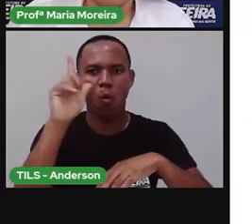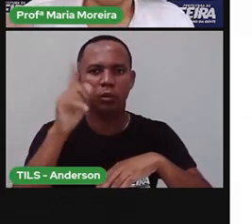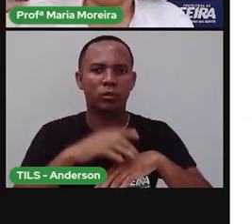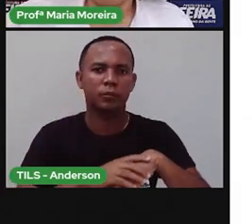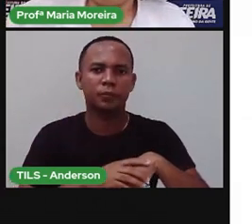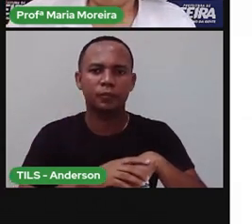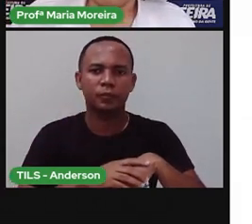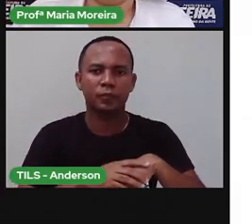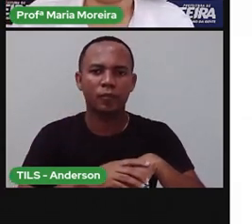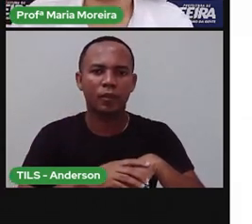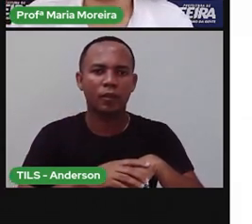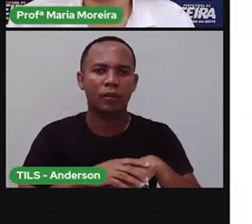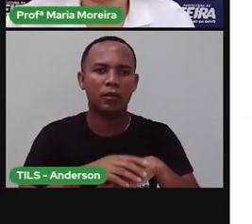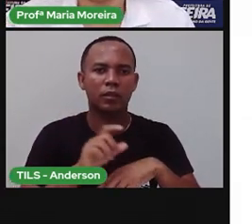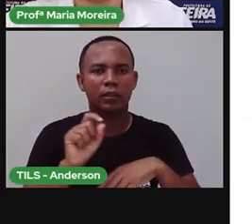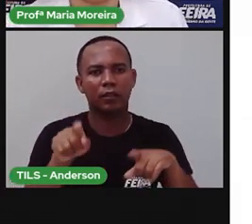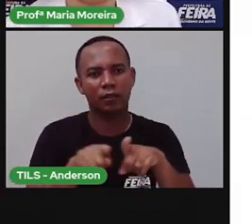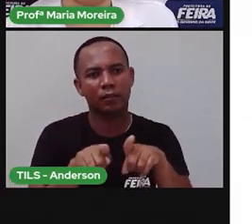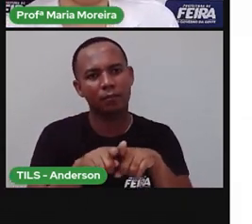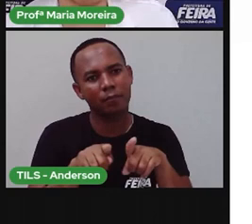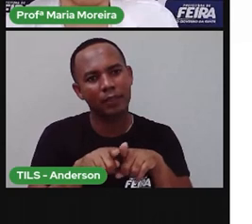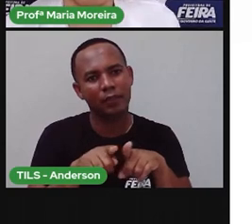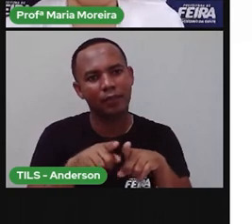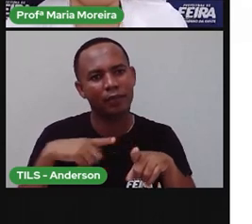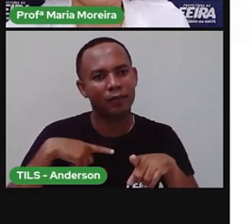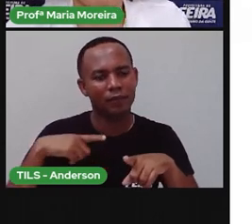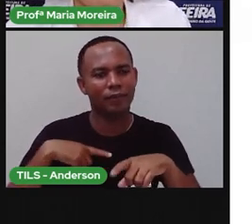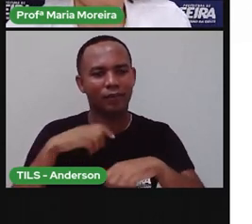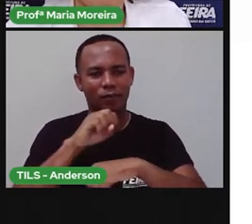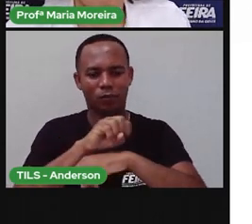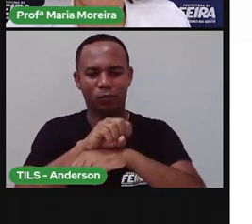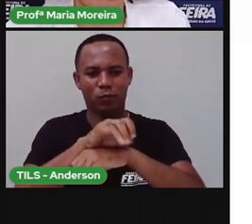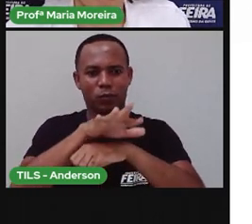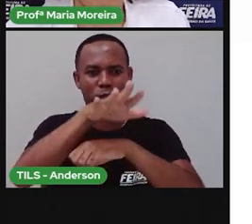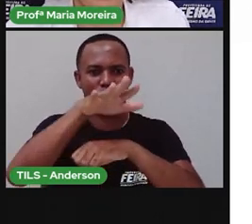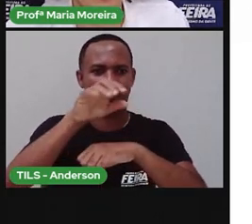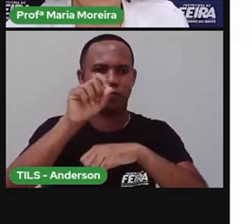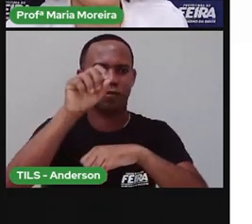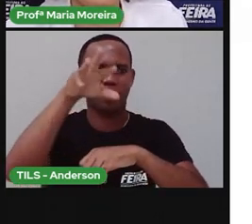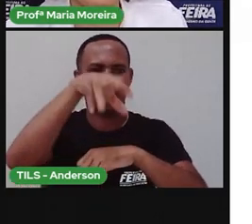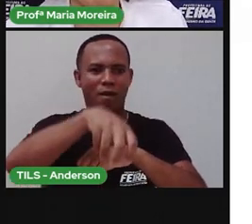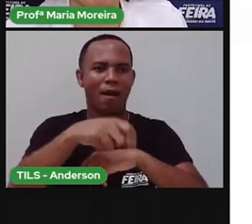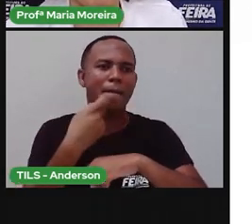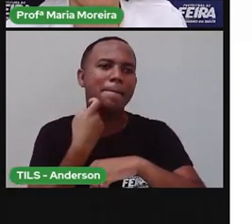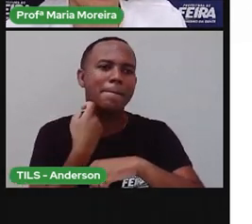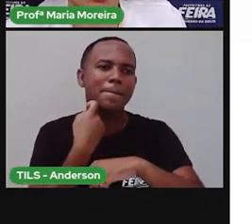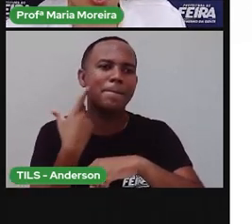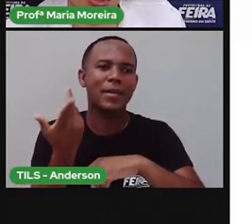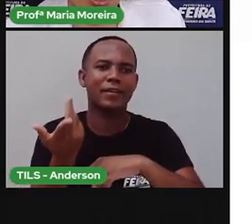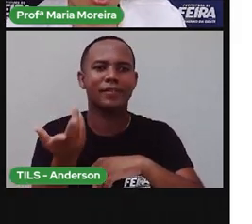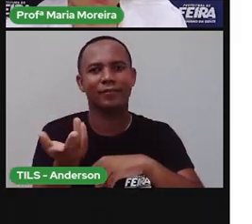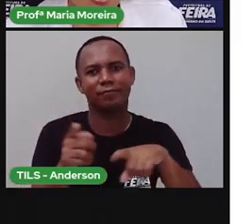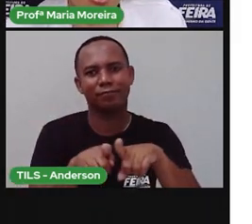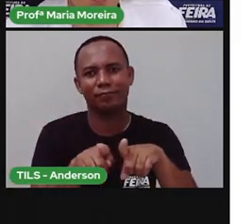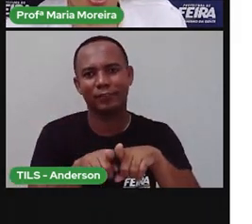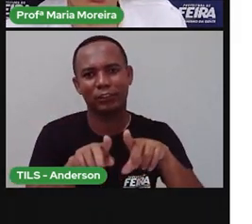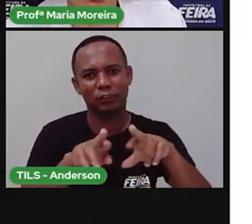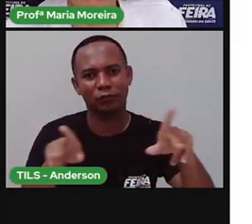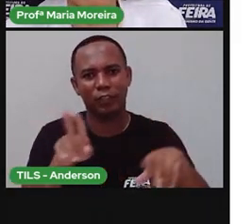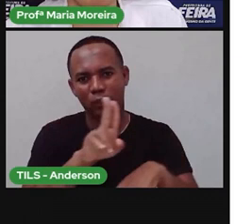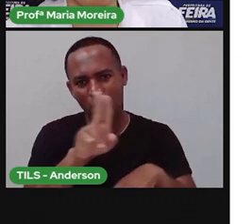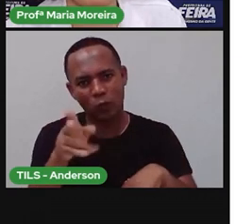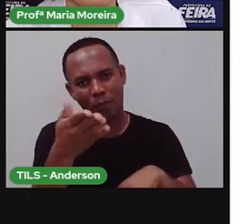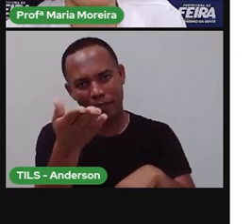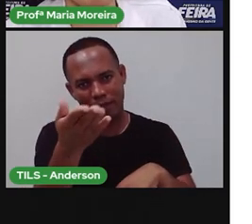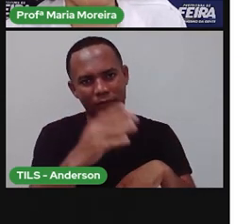baleia que come o peixe. Então, esses animais, eles são tidos como o quê? Como carnívoros. Você sabia